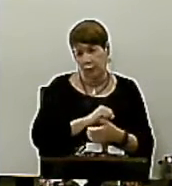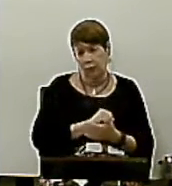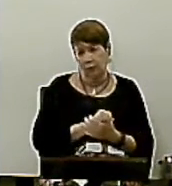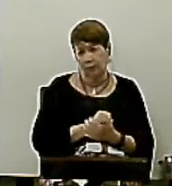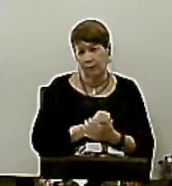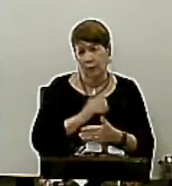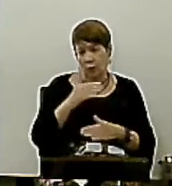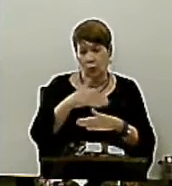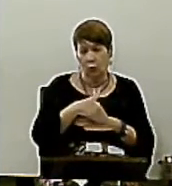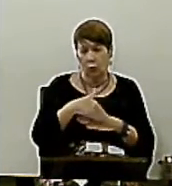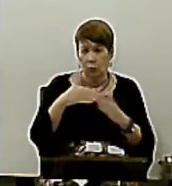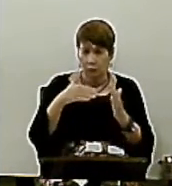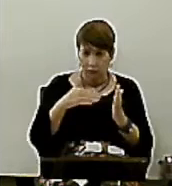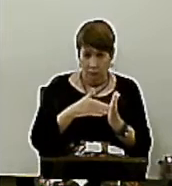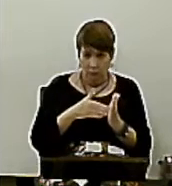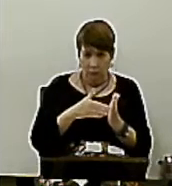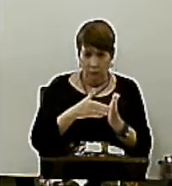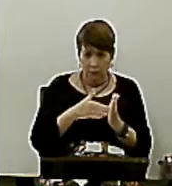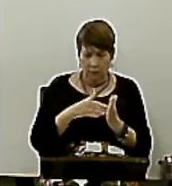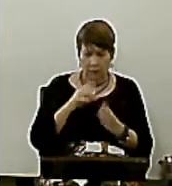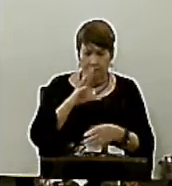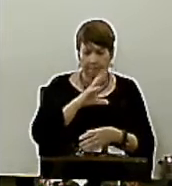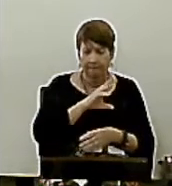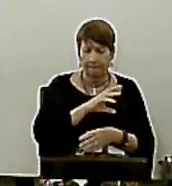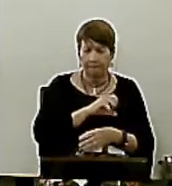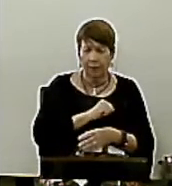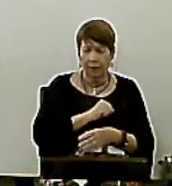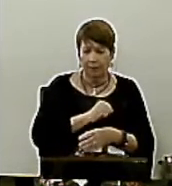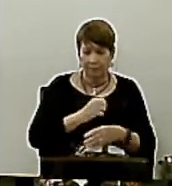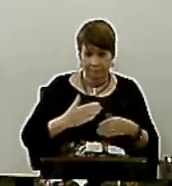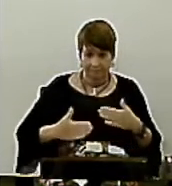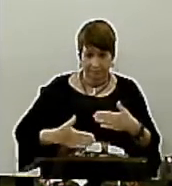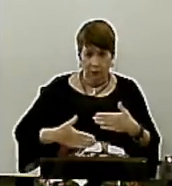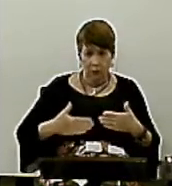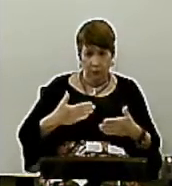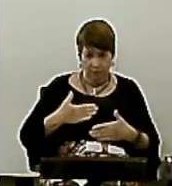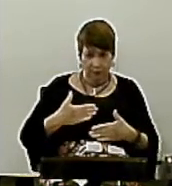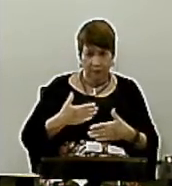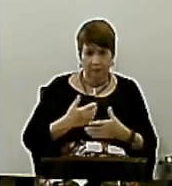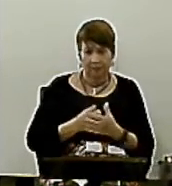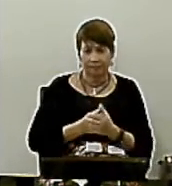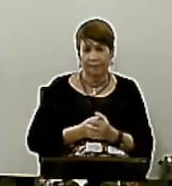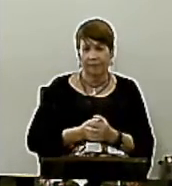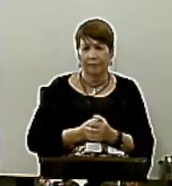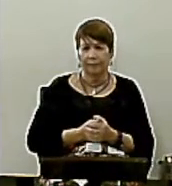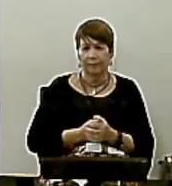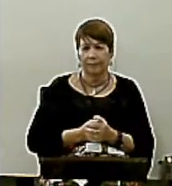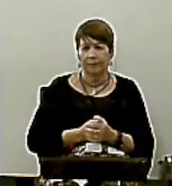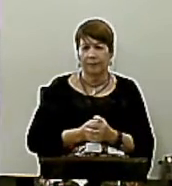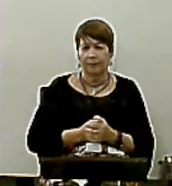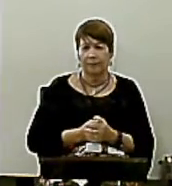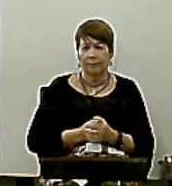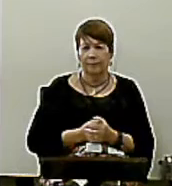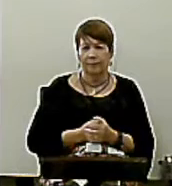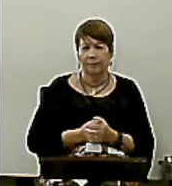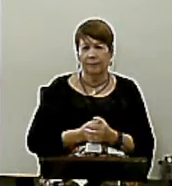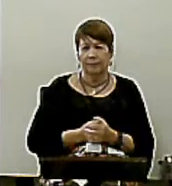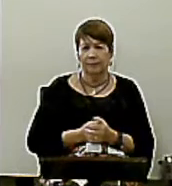Todos nós amamos A nós mesmos O nosso primeiro instinto É proteger A nós mesmos